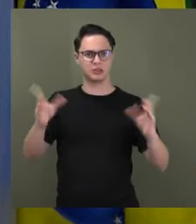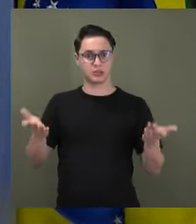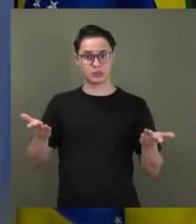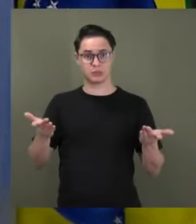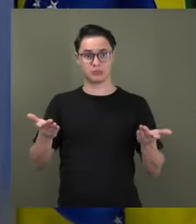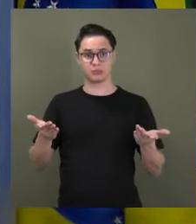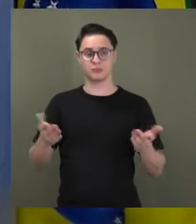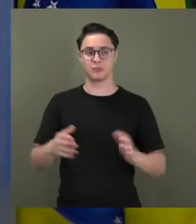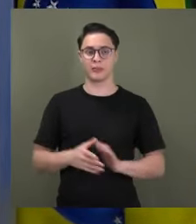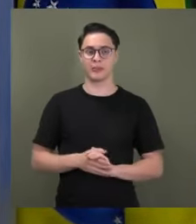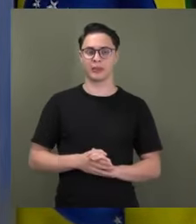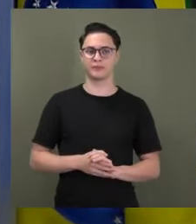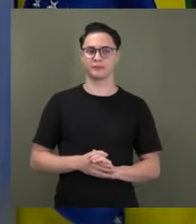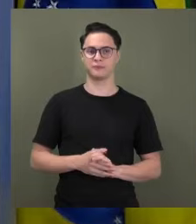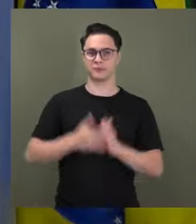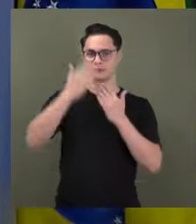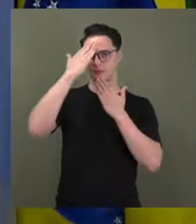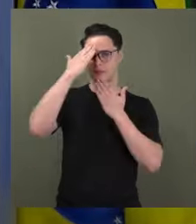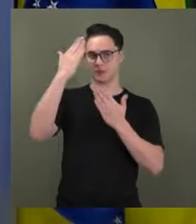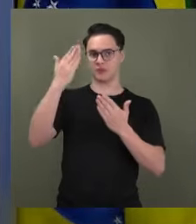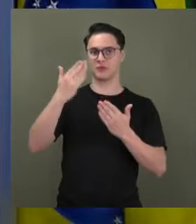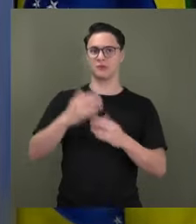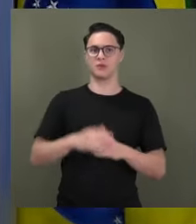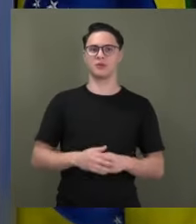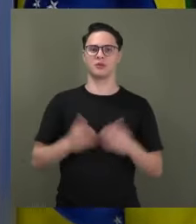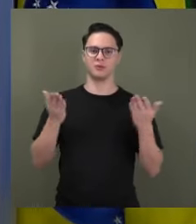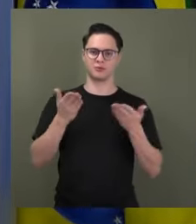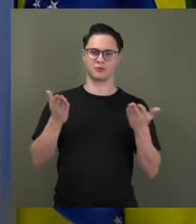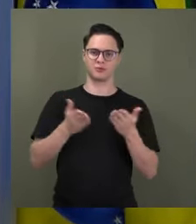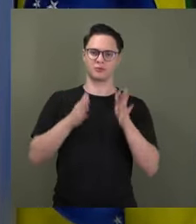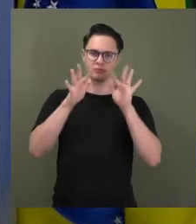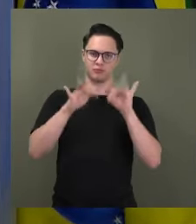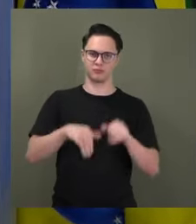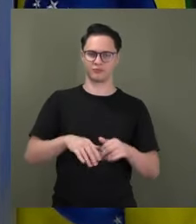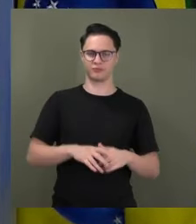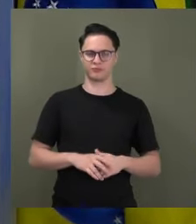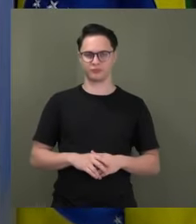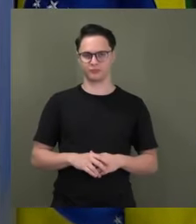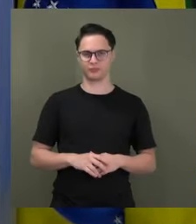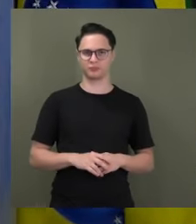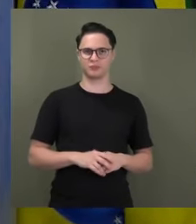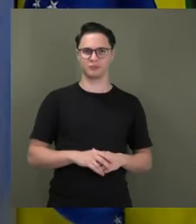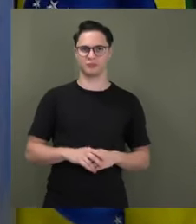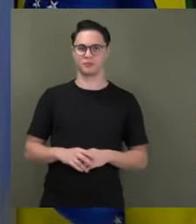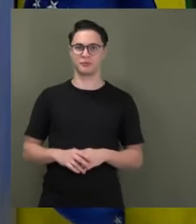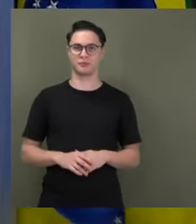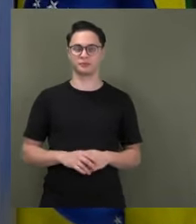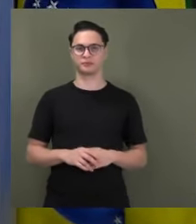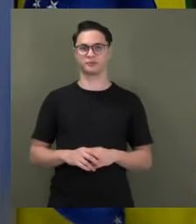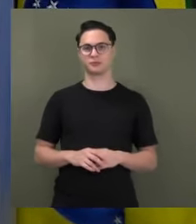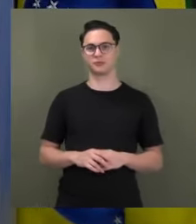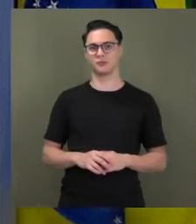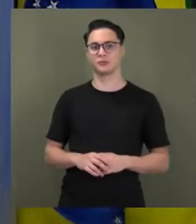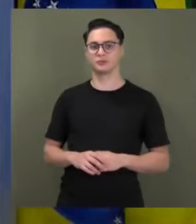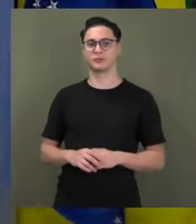Seu presidente, agradecendo sua benevolência, agora eu vou para o encerramento. Isso leva muitos